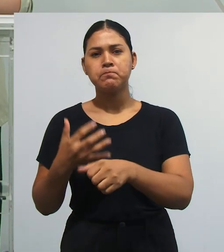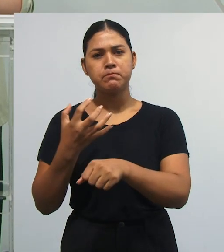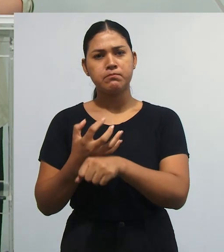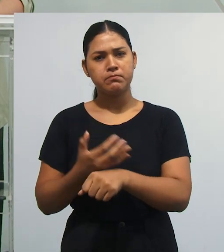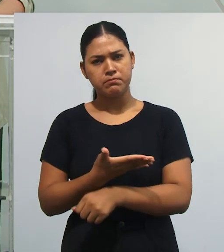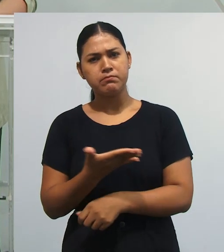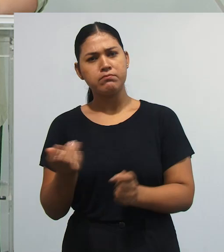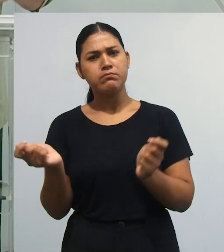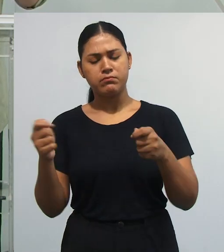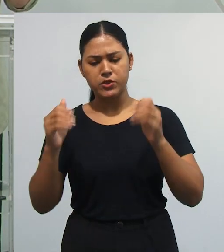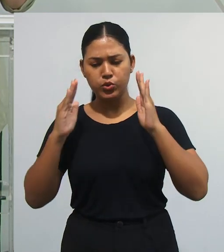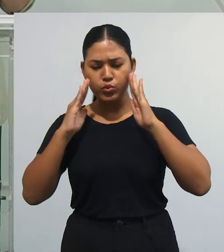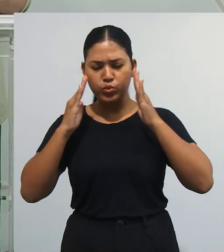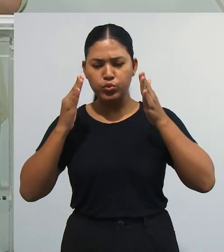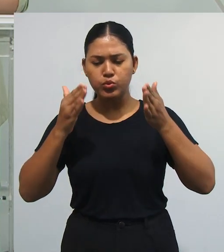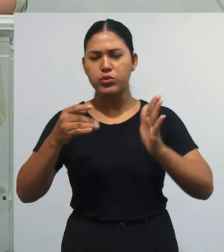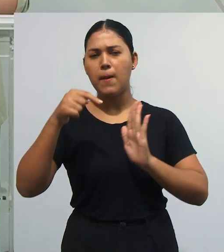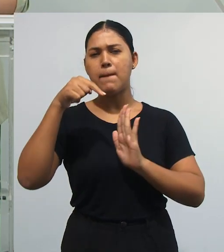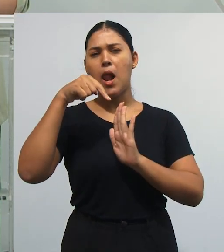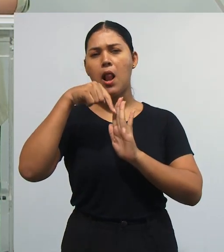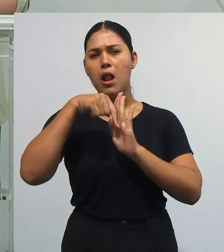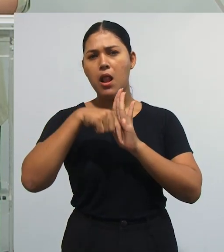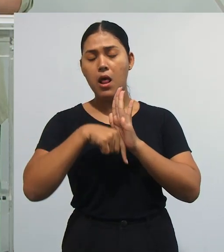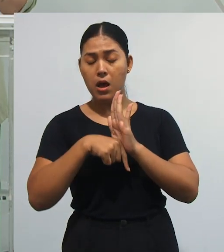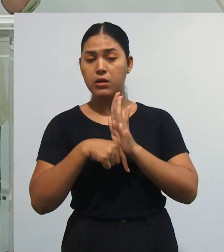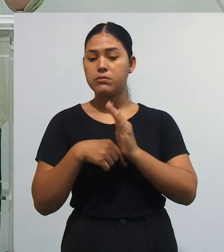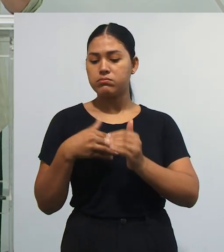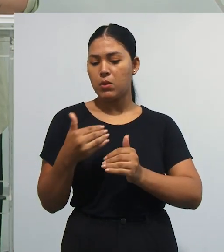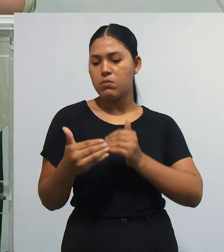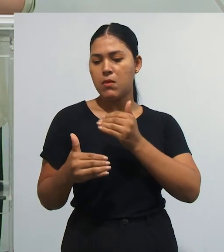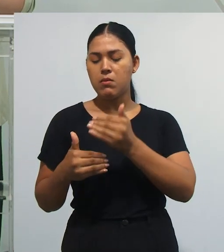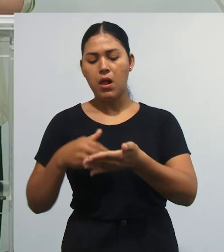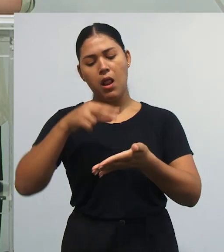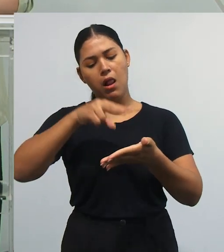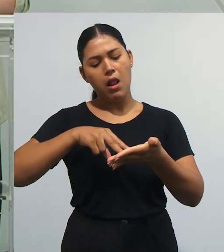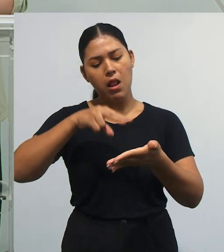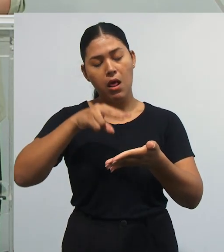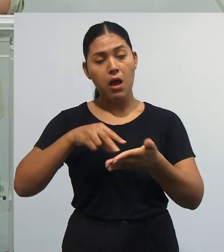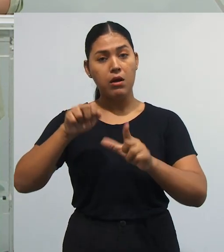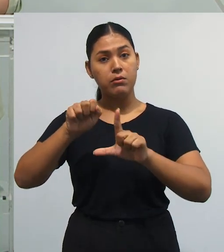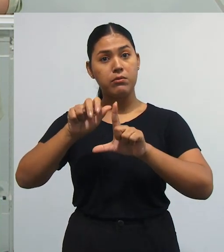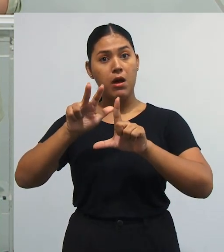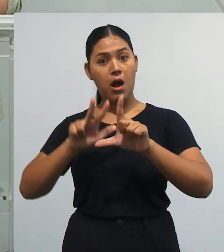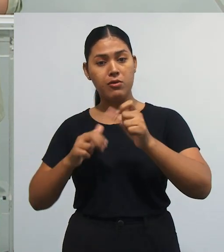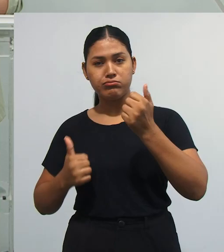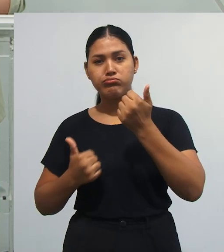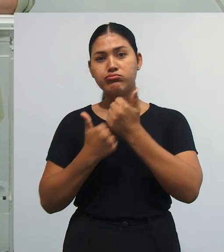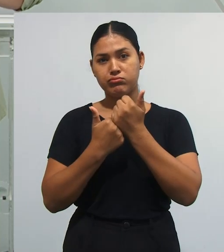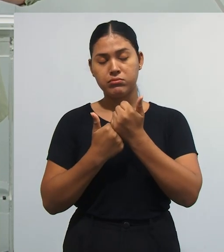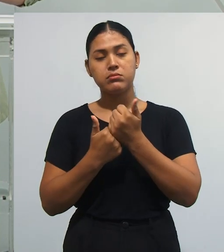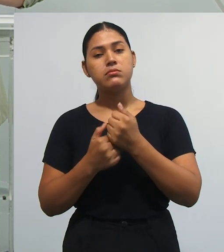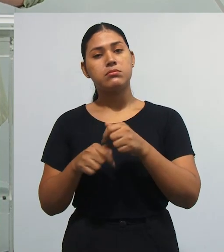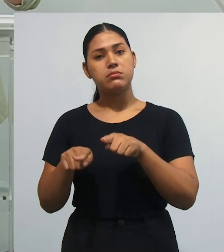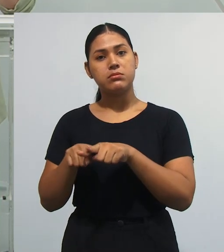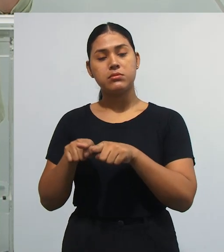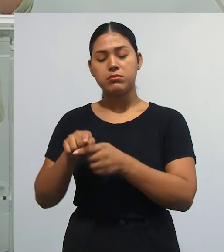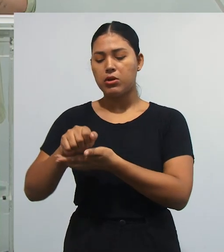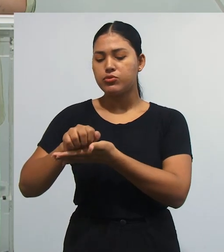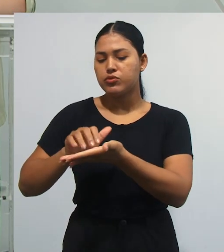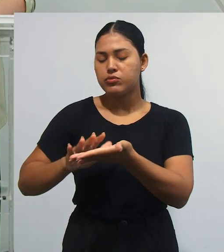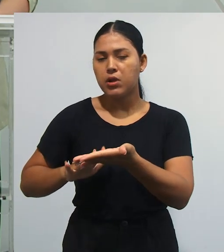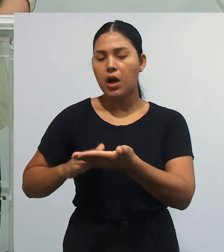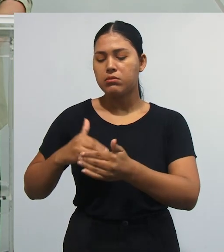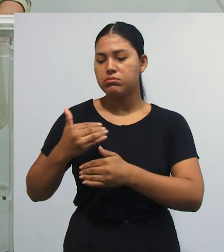certeza que você vai poder se aprofundar nos nossos conteúdos à medida que você fazer a leitura do material de apoio, realizar as